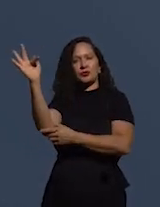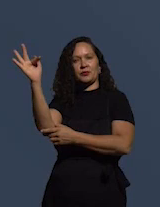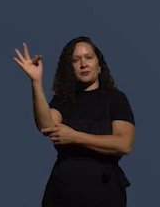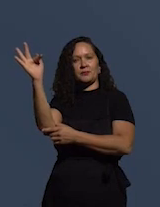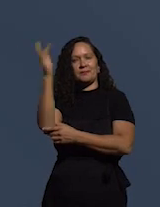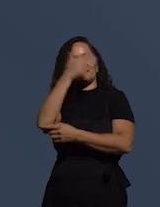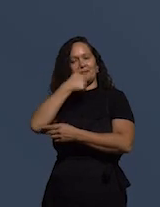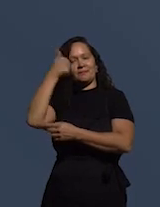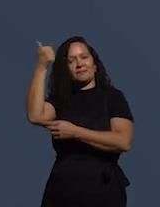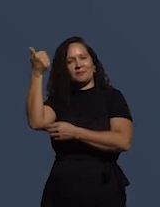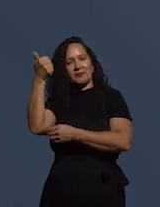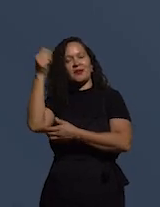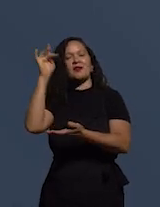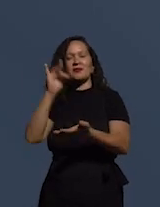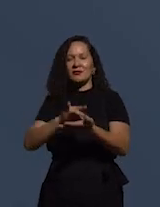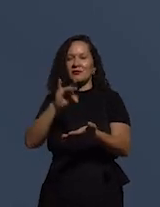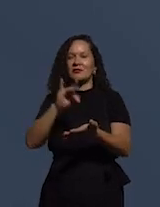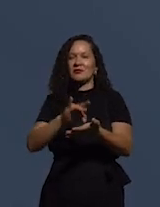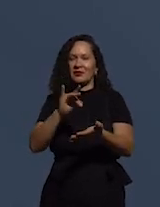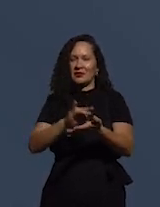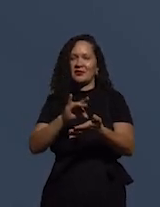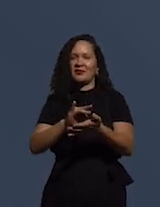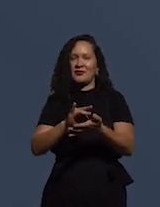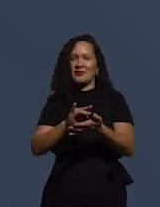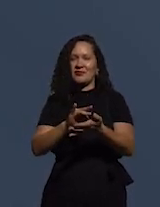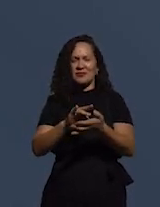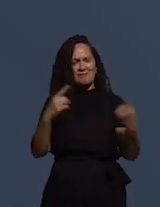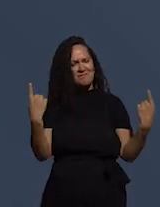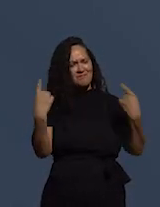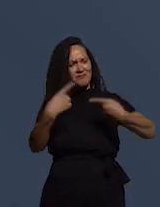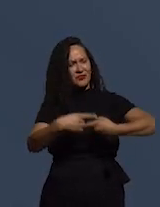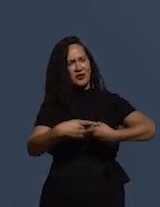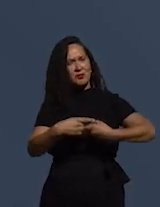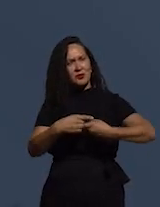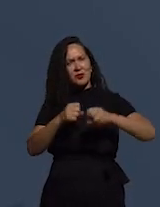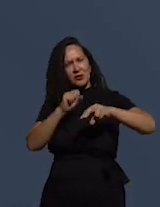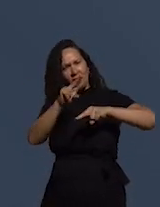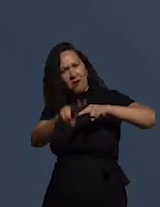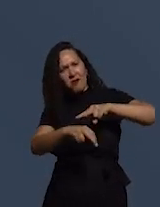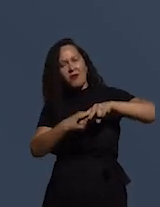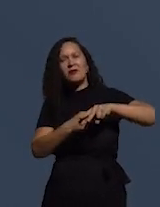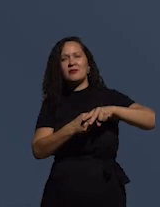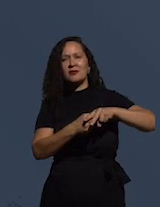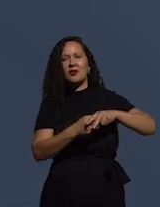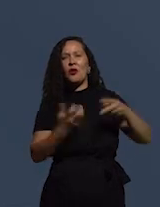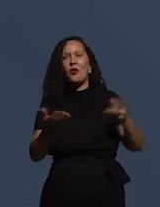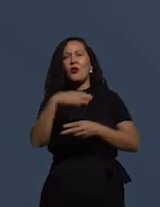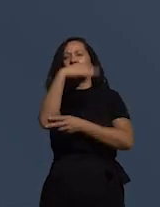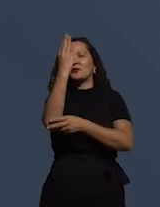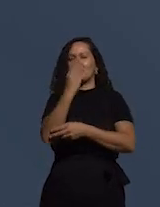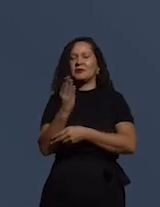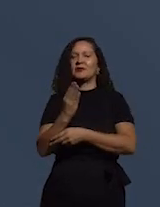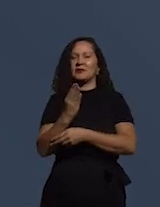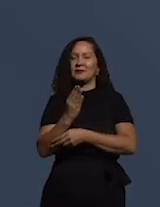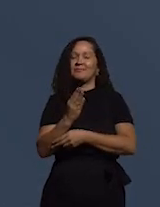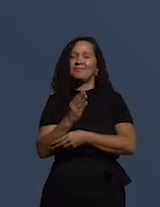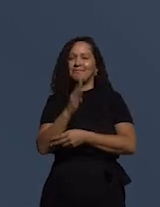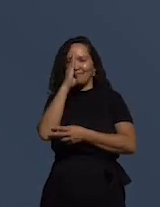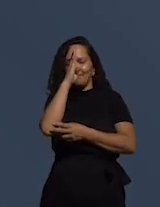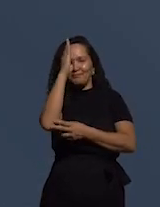efetivo no que tange ao enfrentamento da corrupção no Brasil em particular?